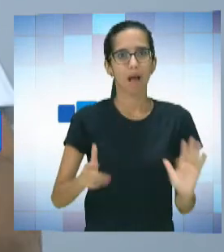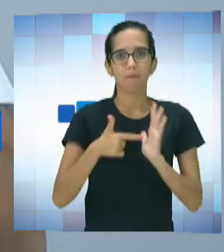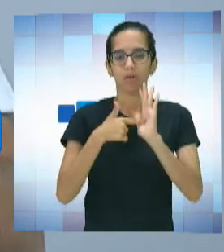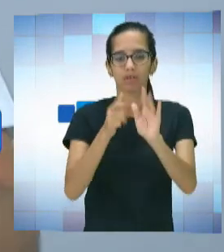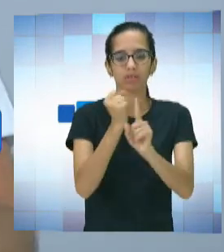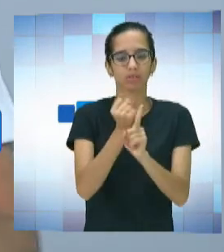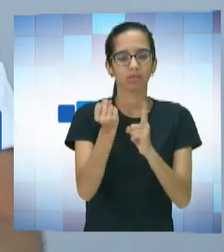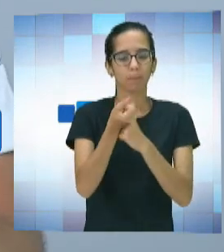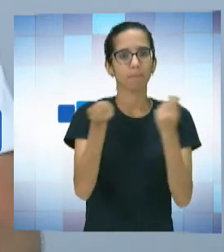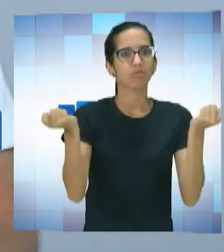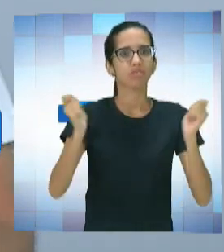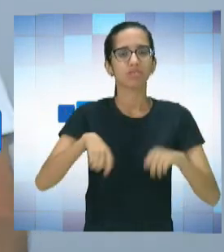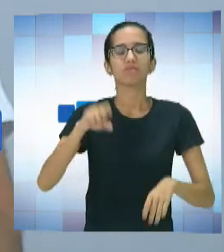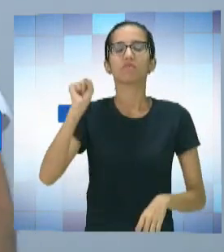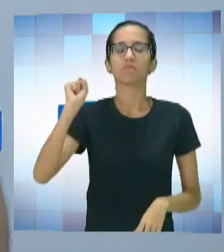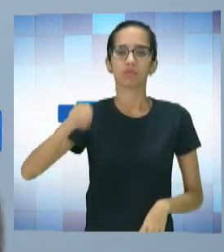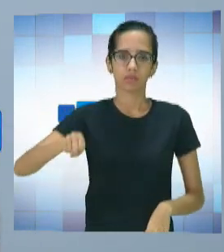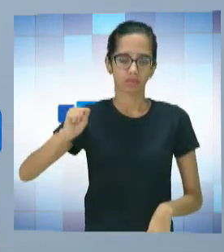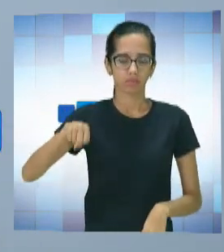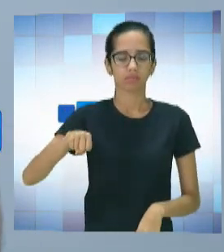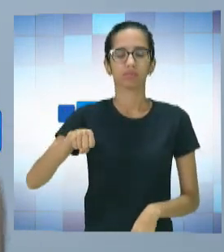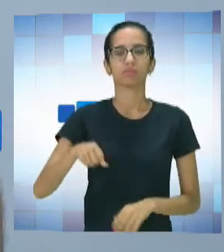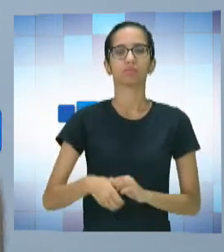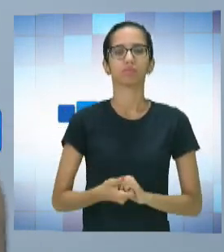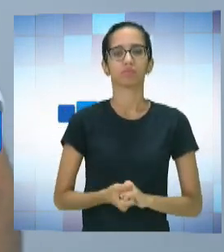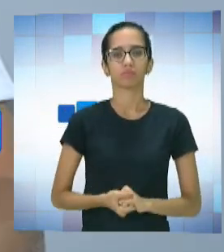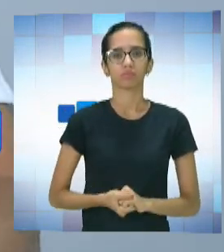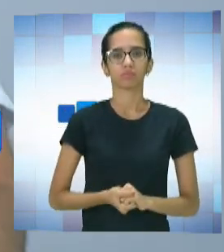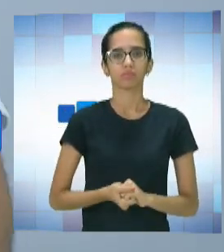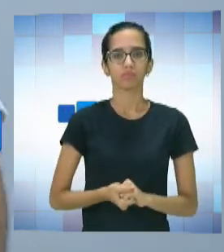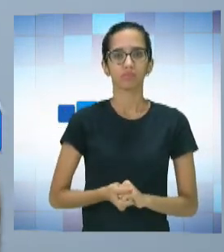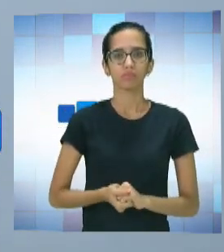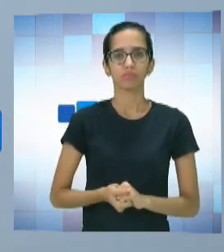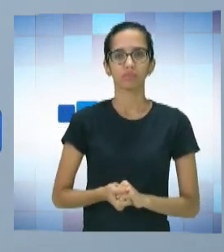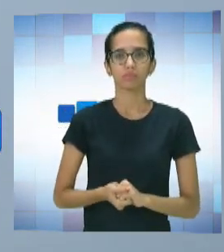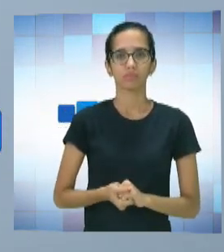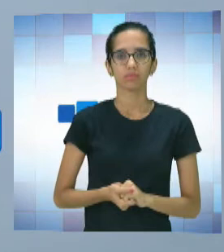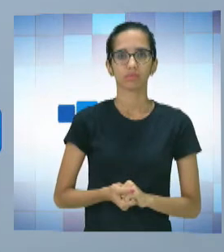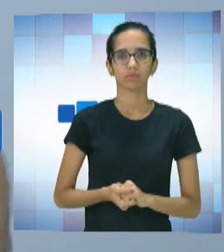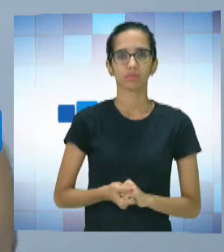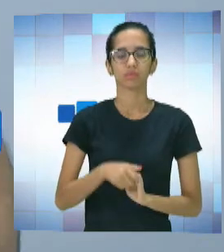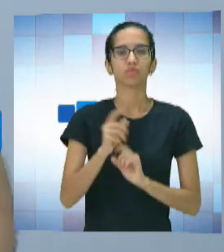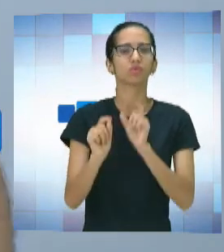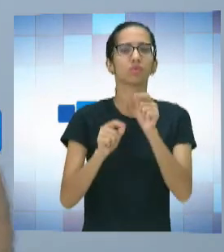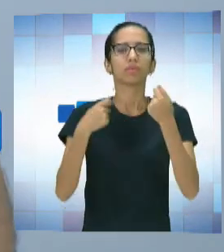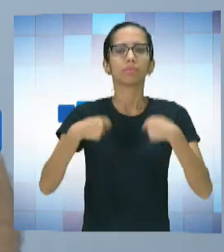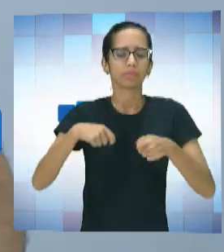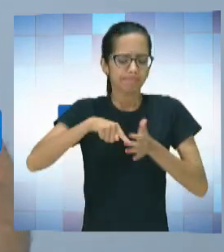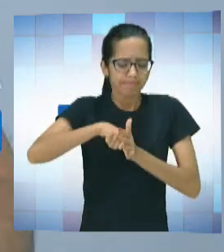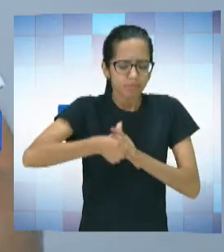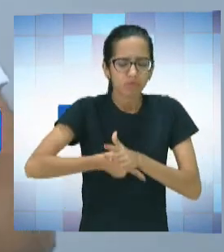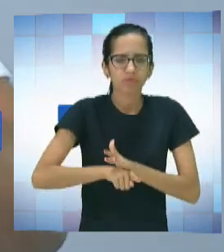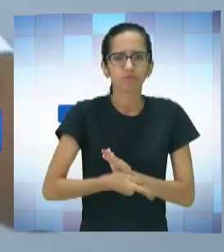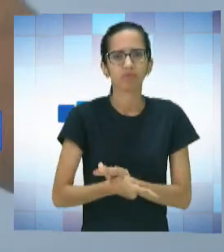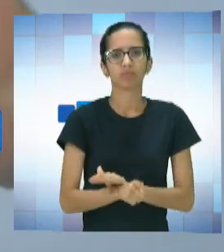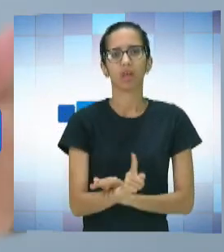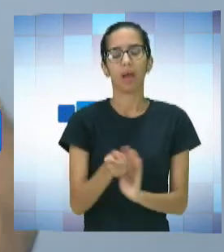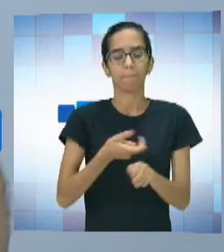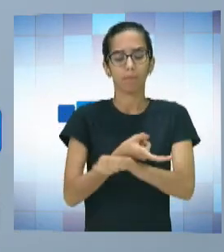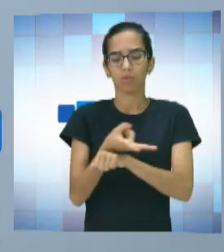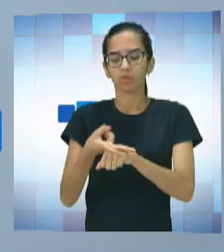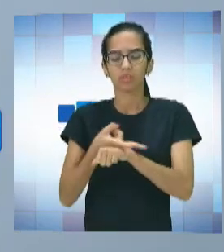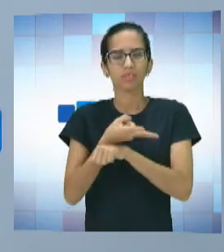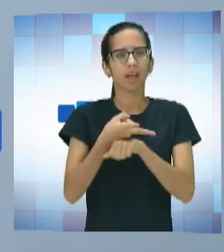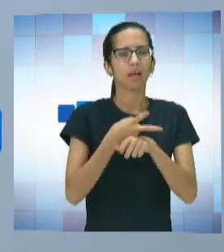sociedade que é capaz, sim. Então, assim, o que precisa, Chico, é aprofundar, é buscar